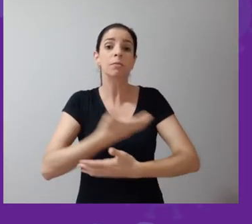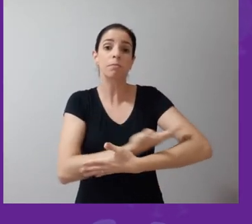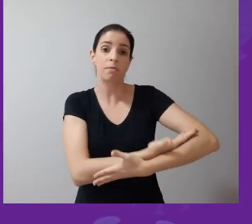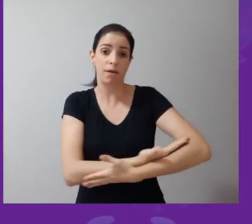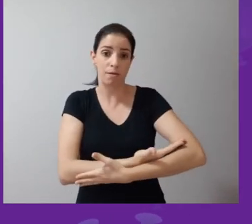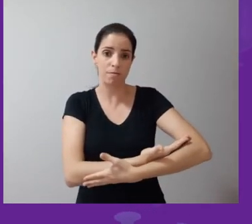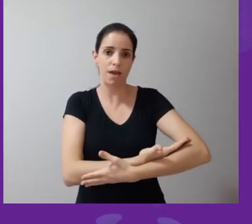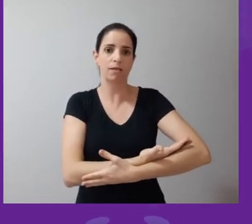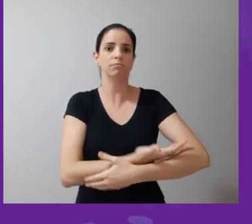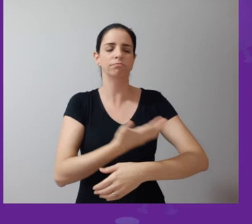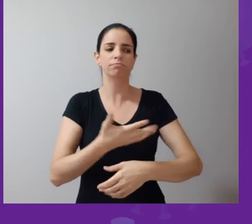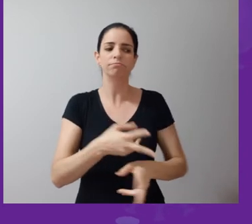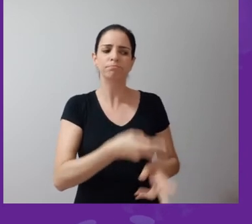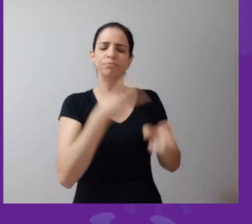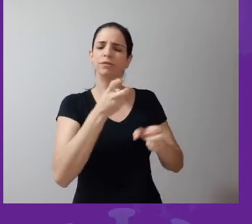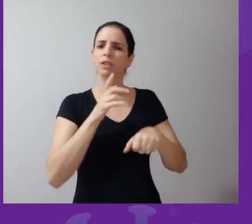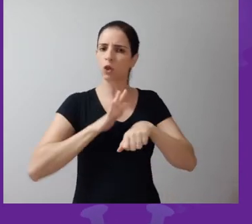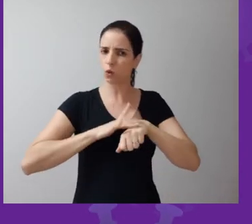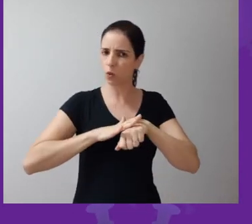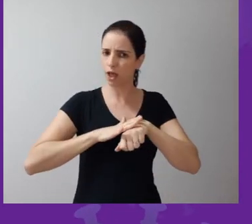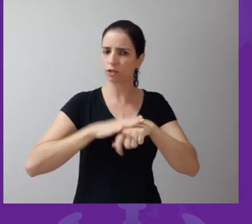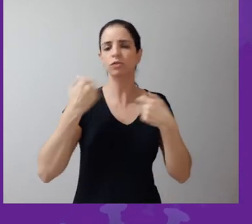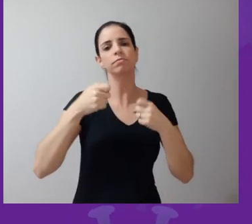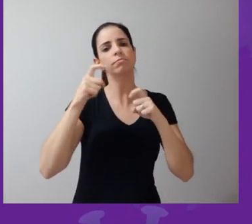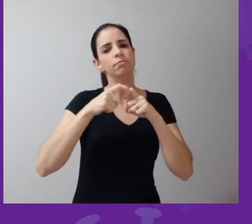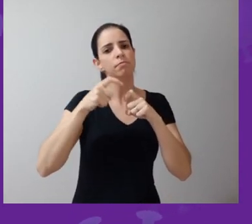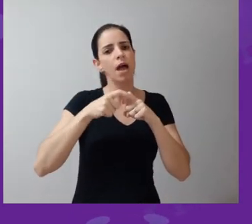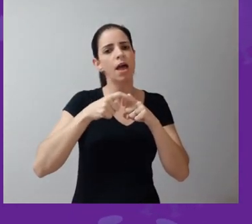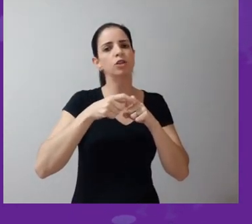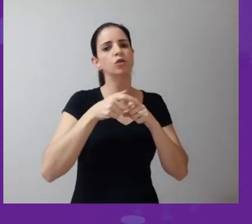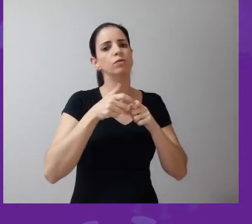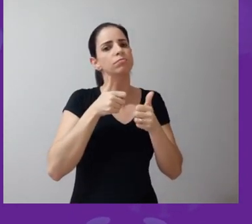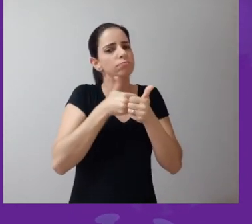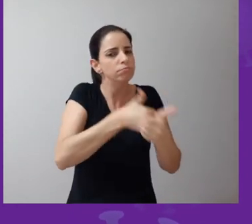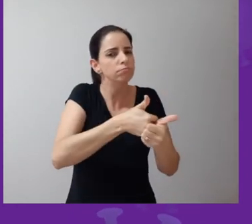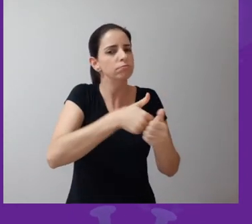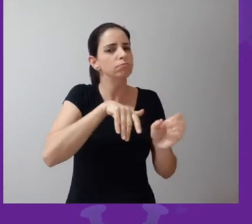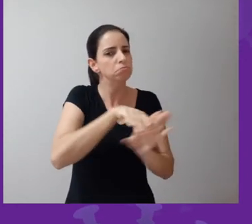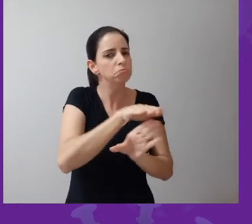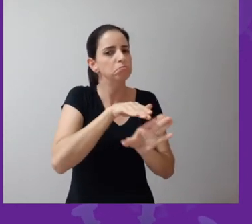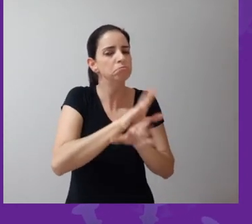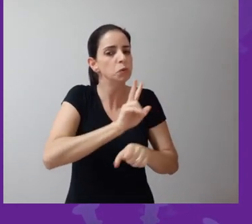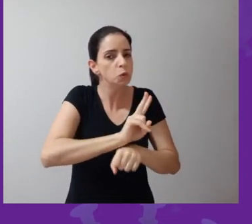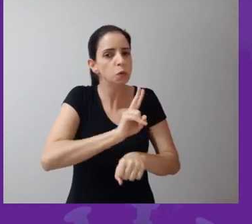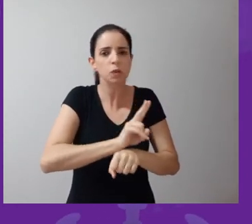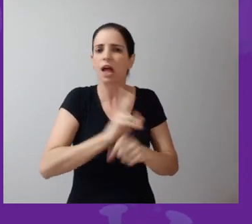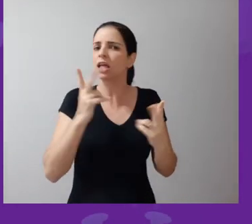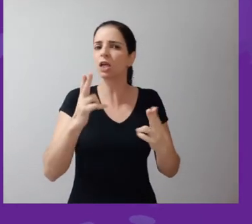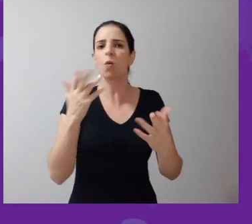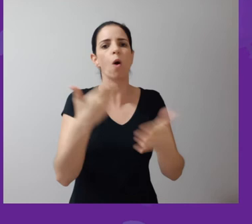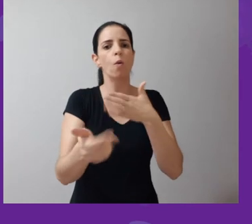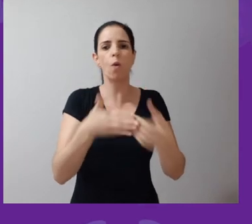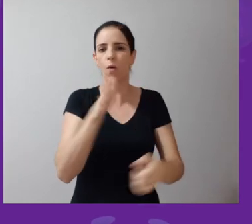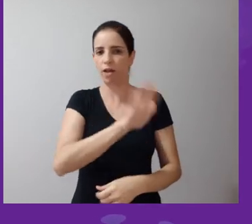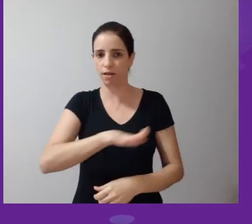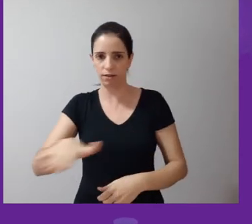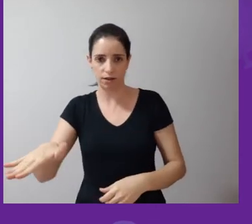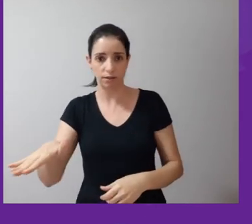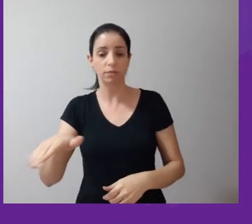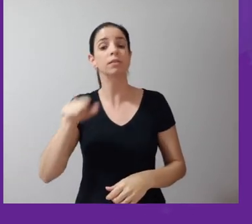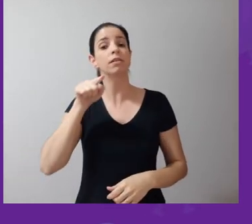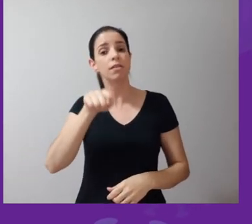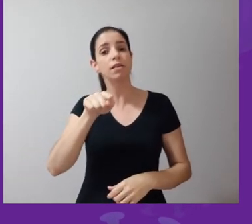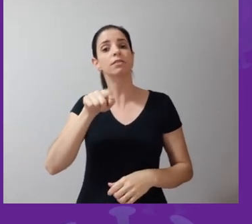o sintoma da doença, a criança tem que receber cuidado médico, acompanhamento, como toda criança nessa situação. Então, em geral,